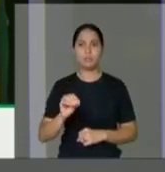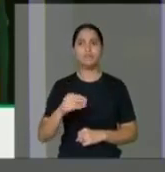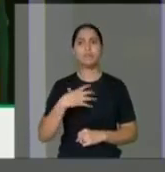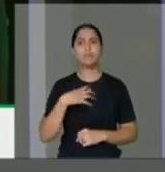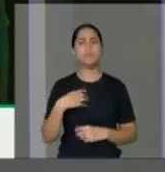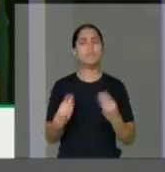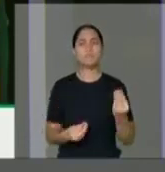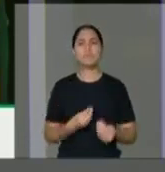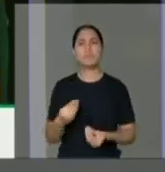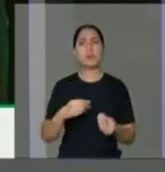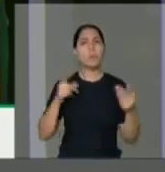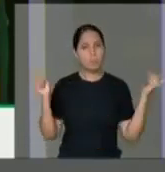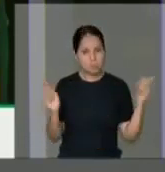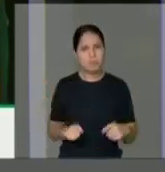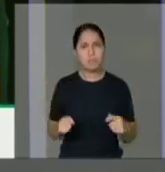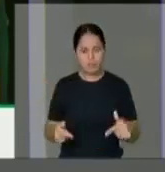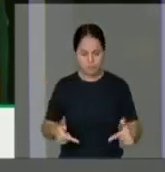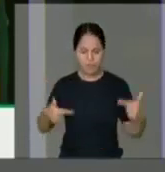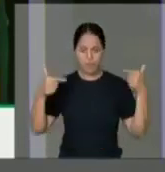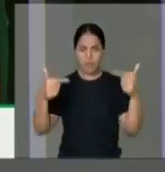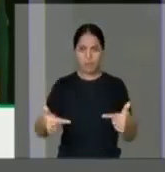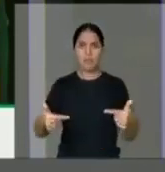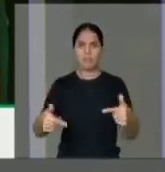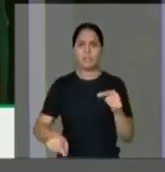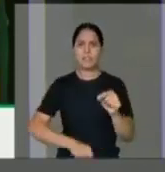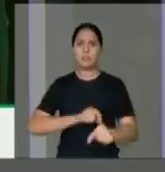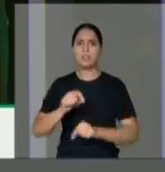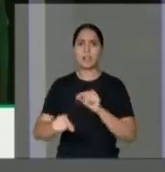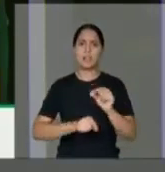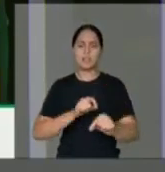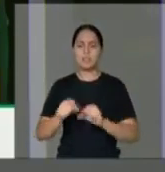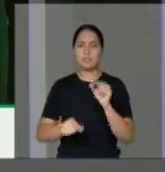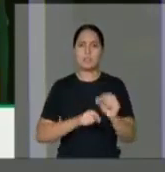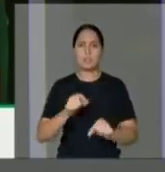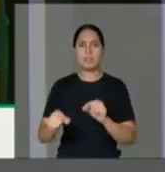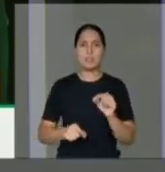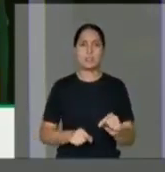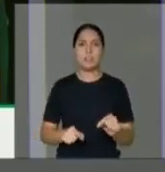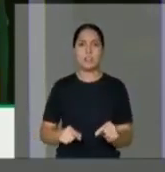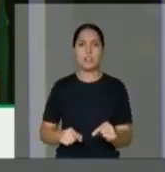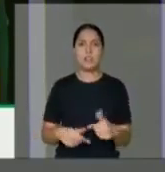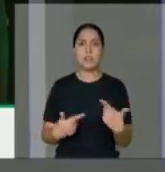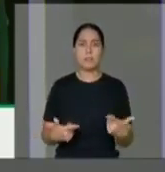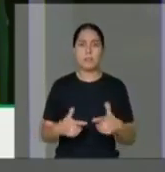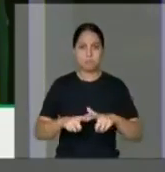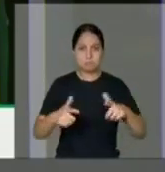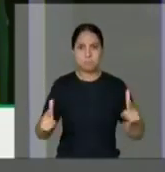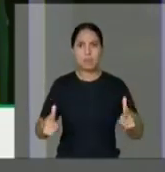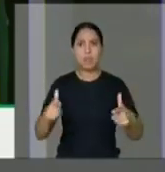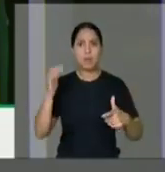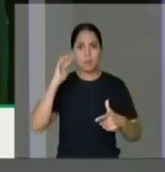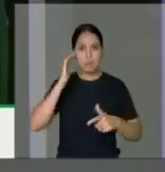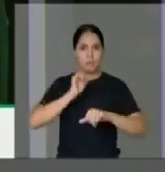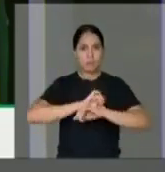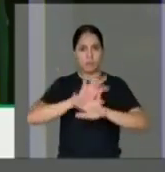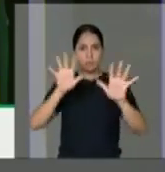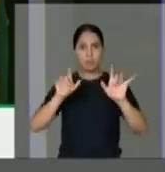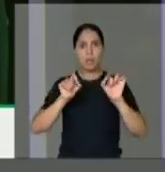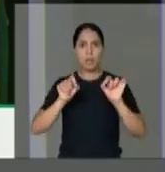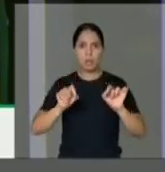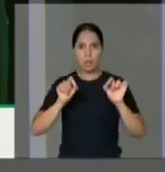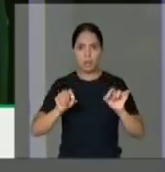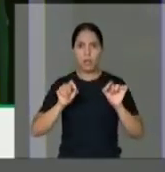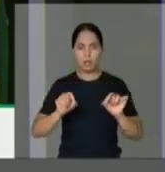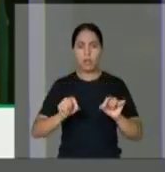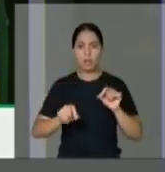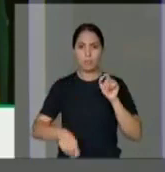fazer o enfrentamento mais profundo, mais rápido, para que haja uma compreensão de que todos aqueles